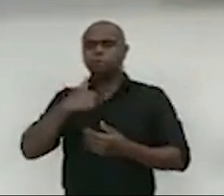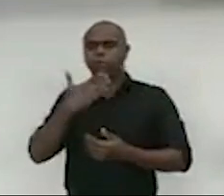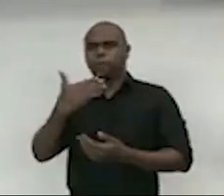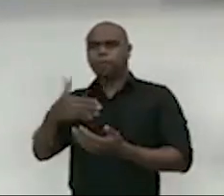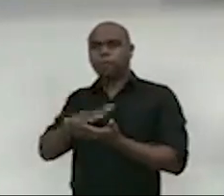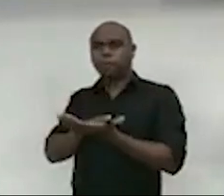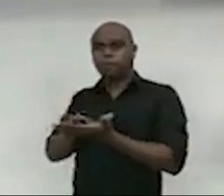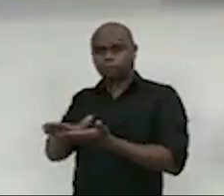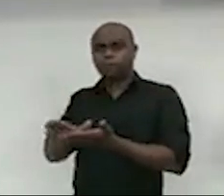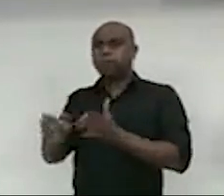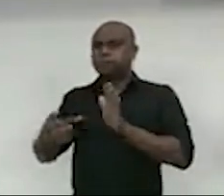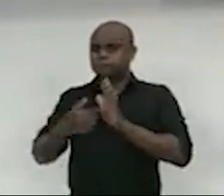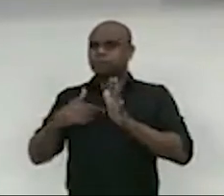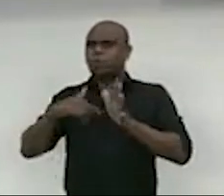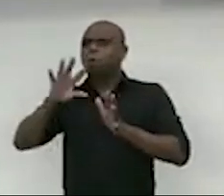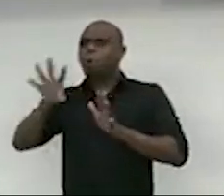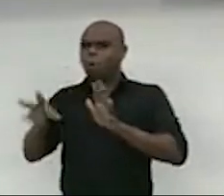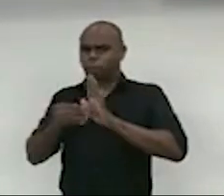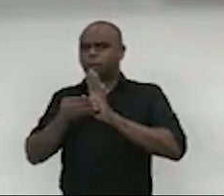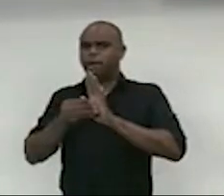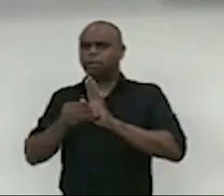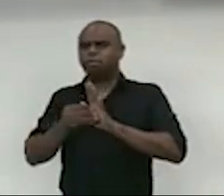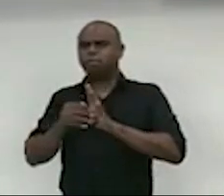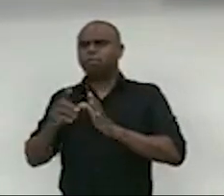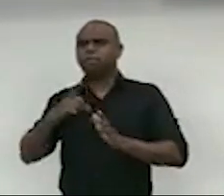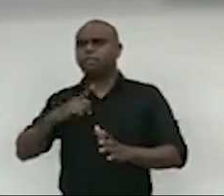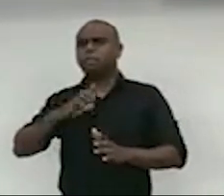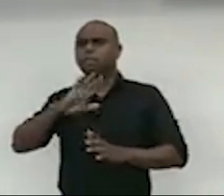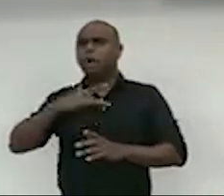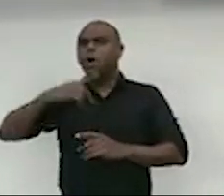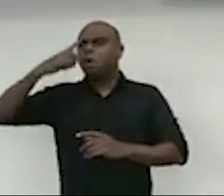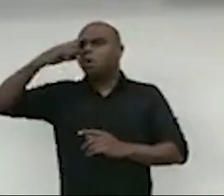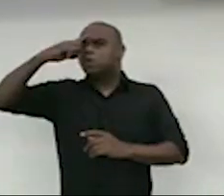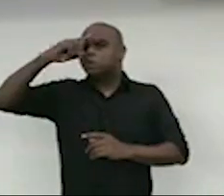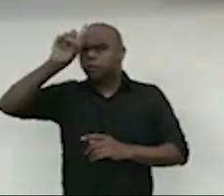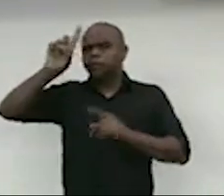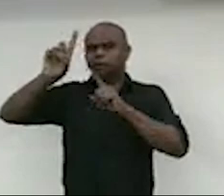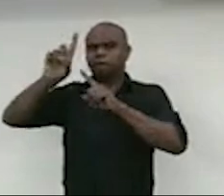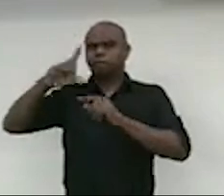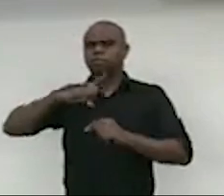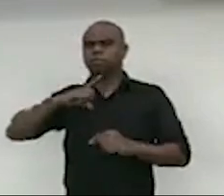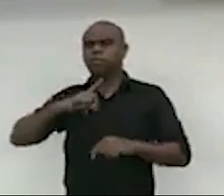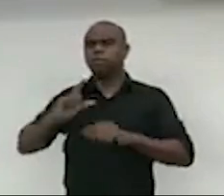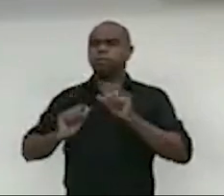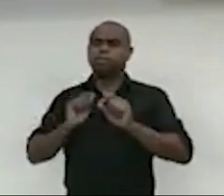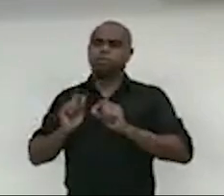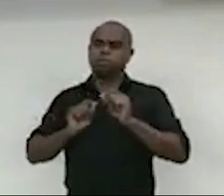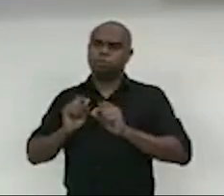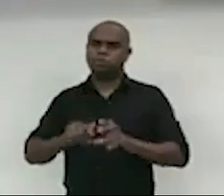bastante completo, mas eu tenho uma dúvida em relação à questão da